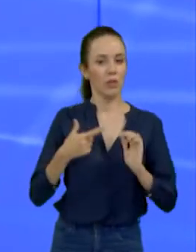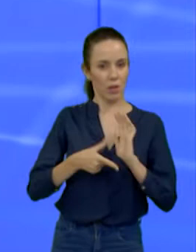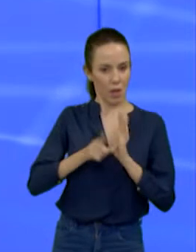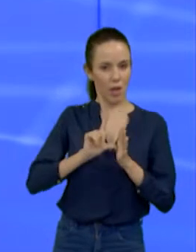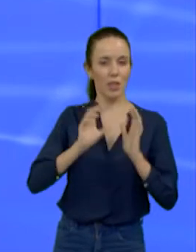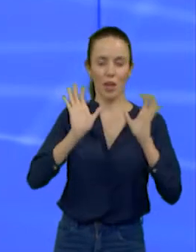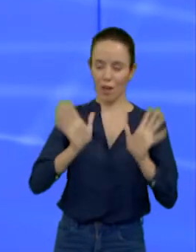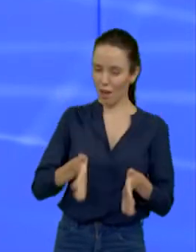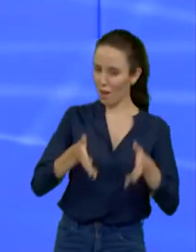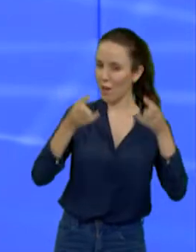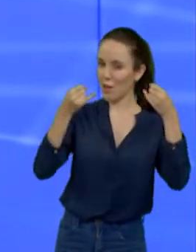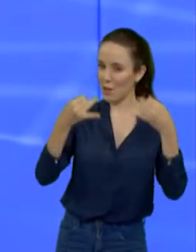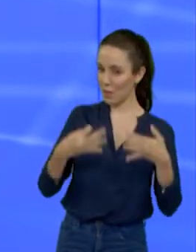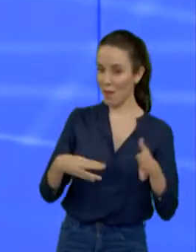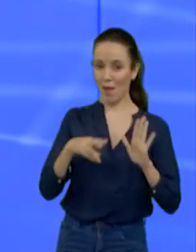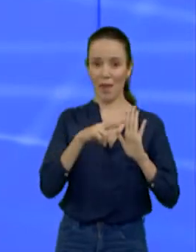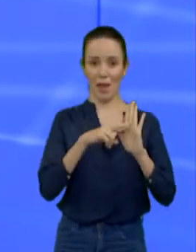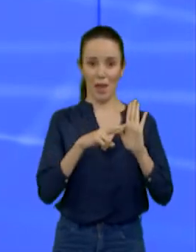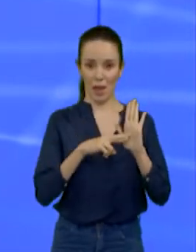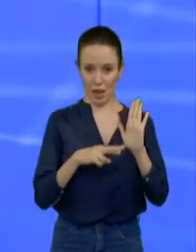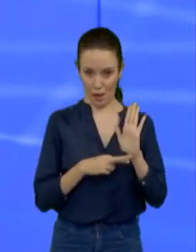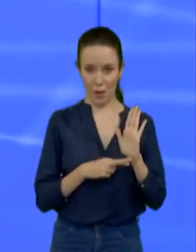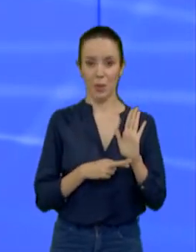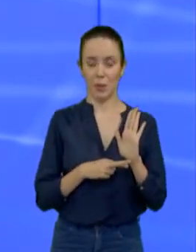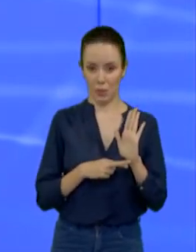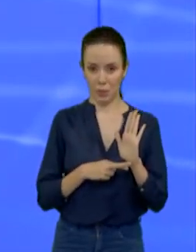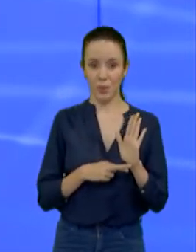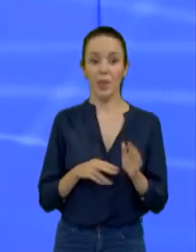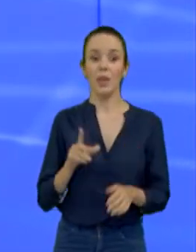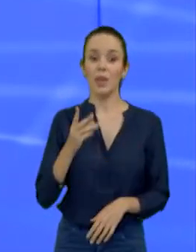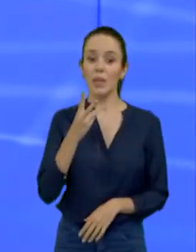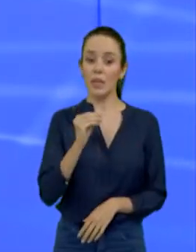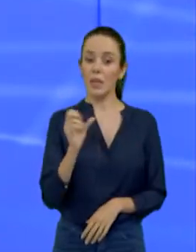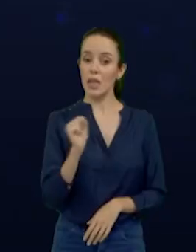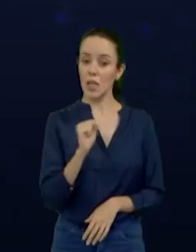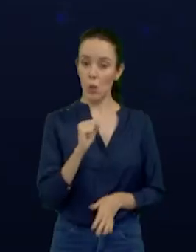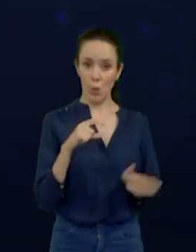estabelecidas. Professor Gleice, do MDB, o senhor tem 30 segundos para a pergunta.